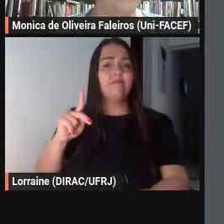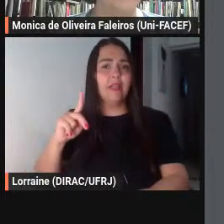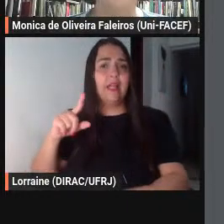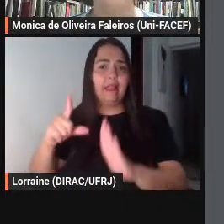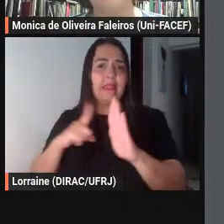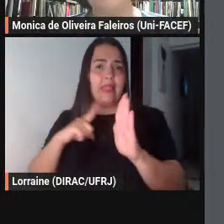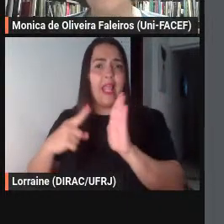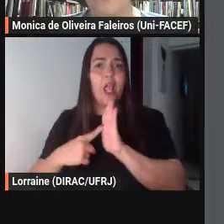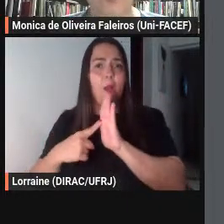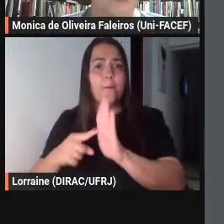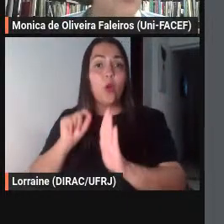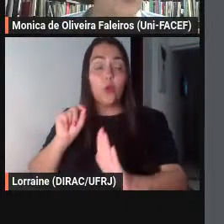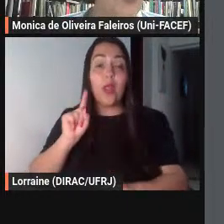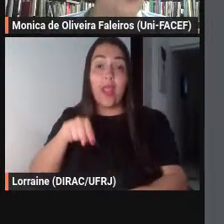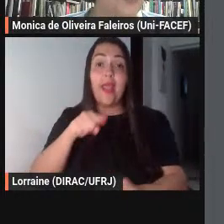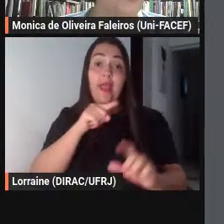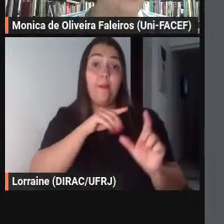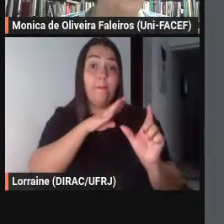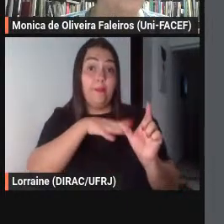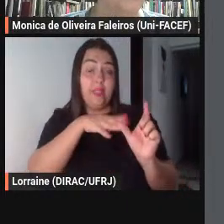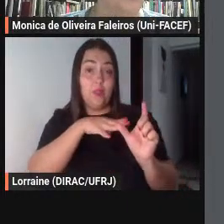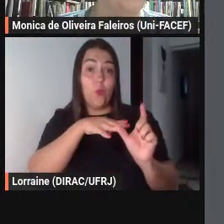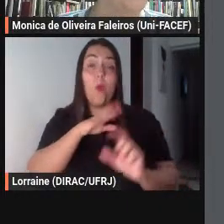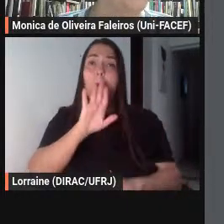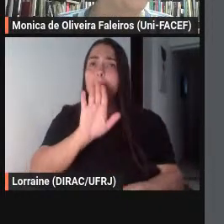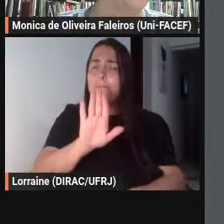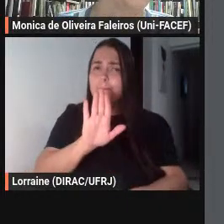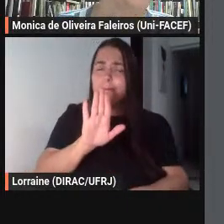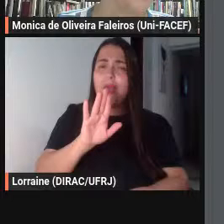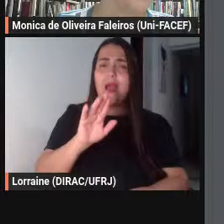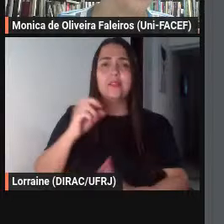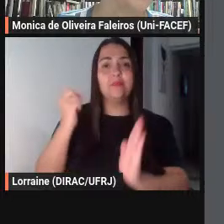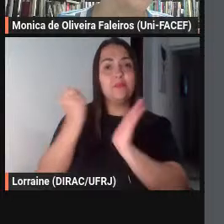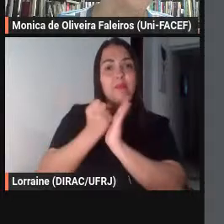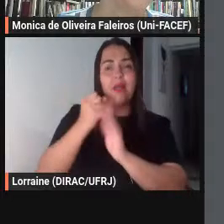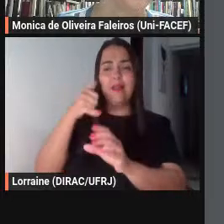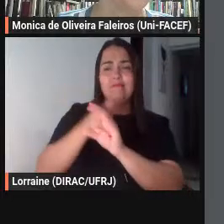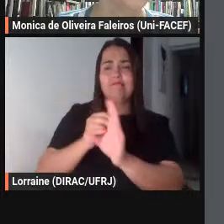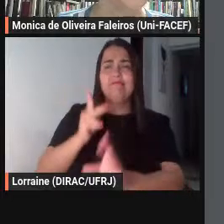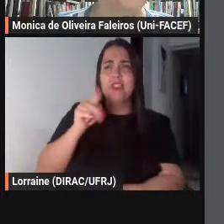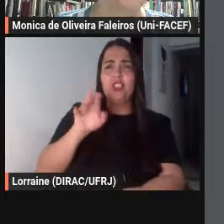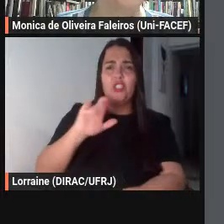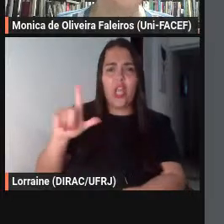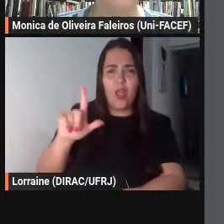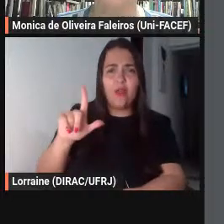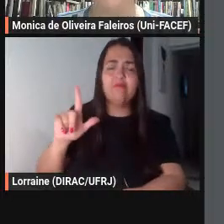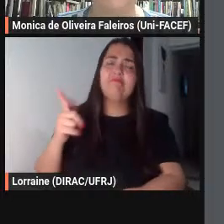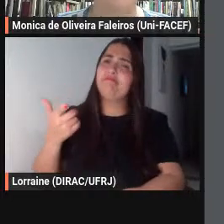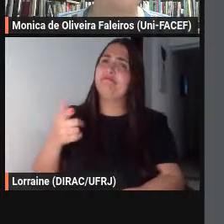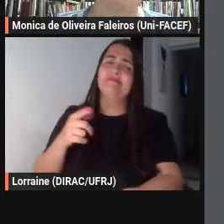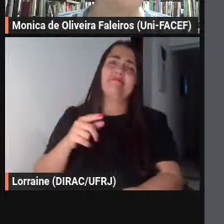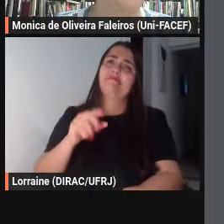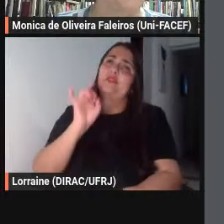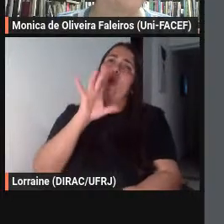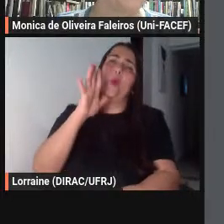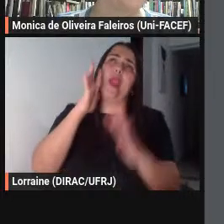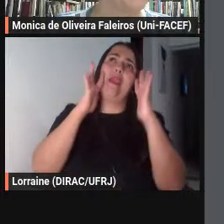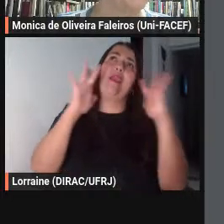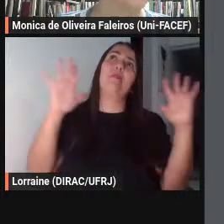mito mas o logotipo da Shell só por semelhança imagética pode ser associada a esse imaginário